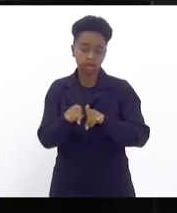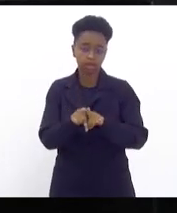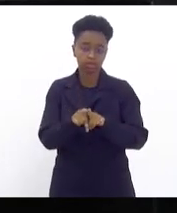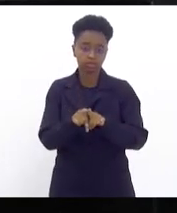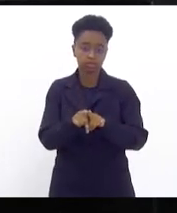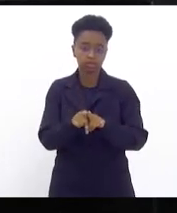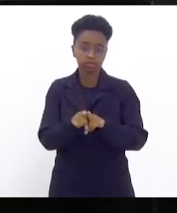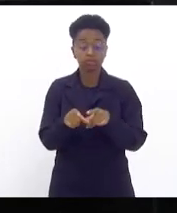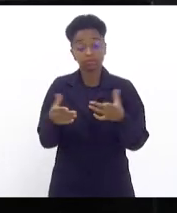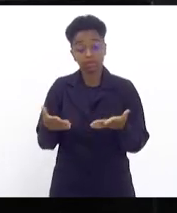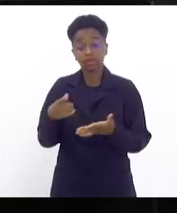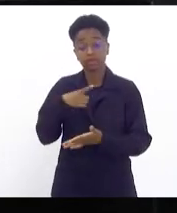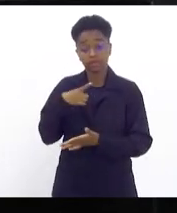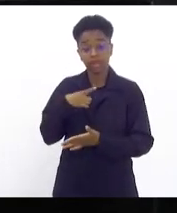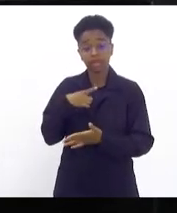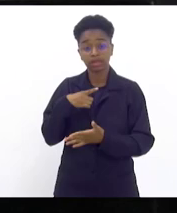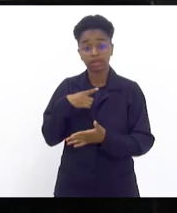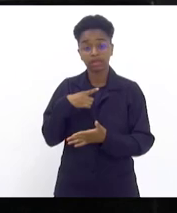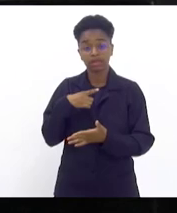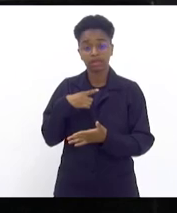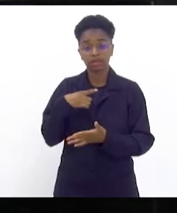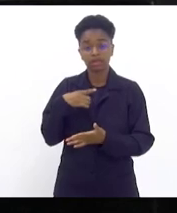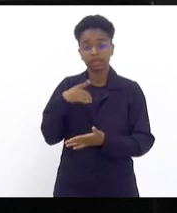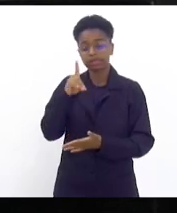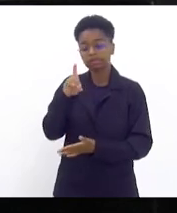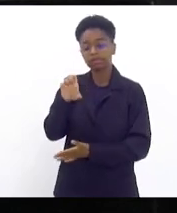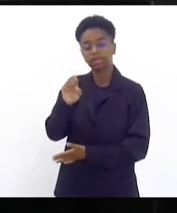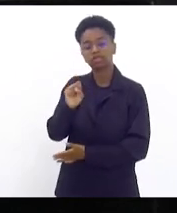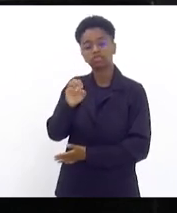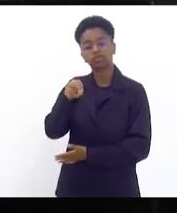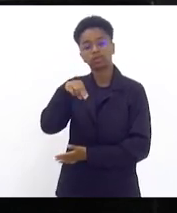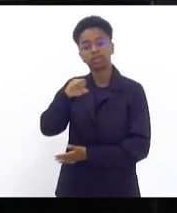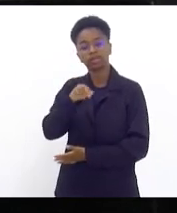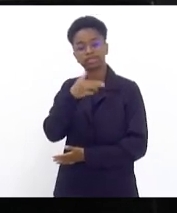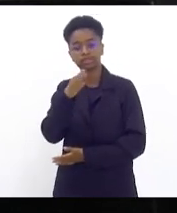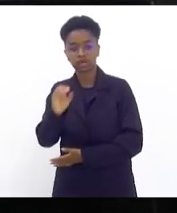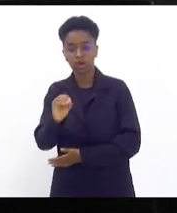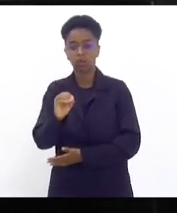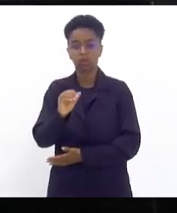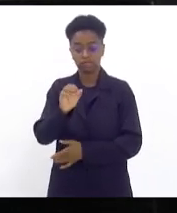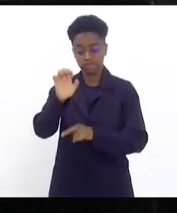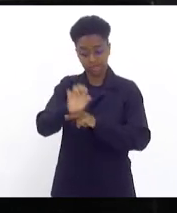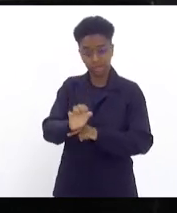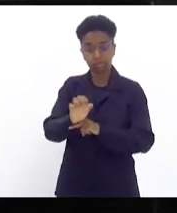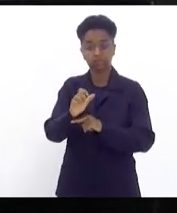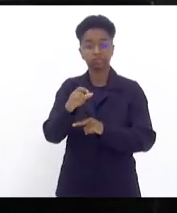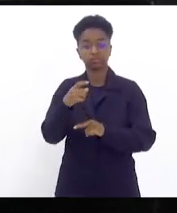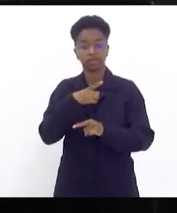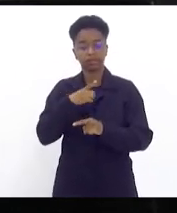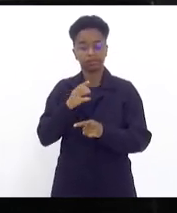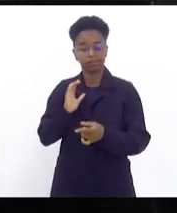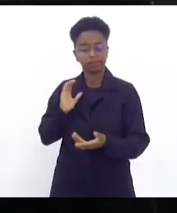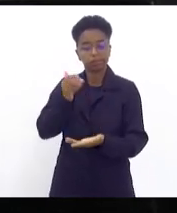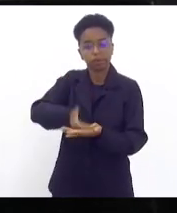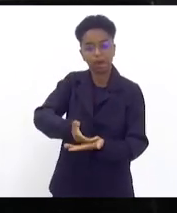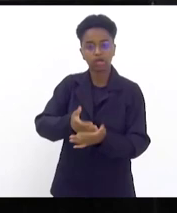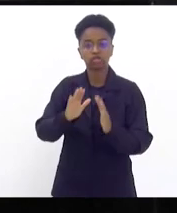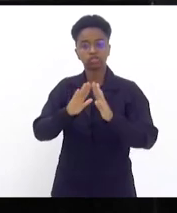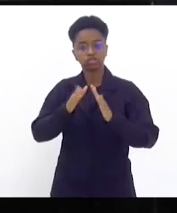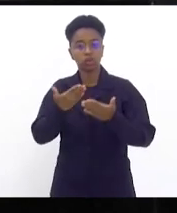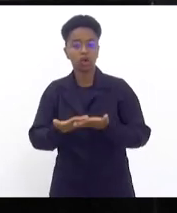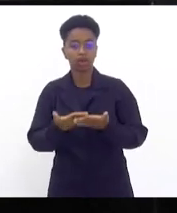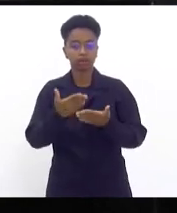inclusive a desoneração do Estado em determinados custos na escola regular. Essa parceria é